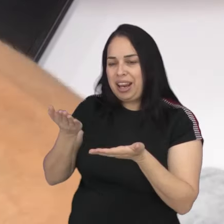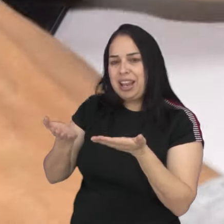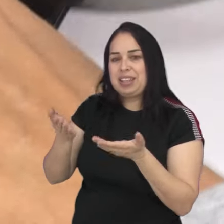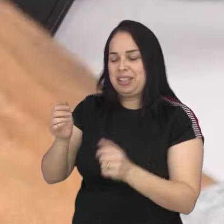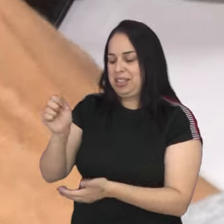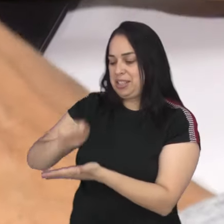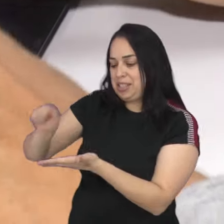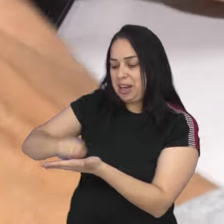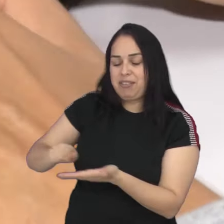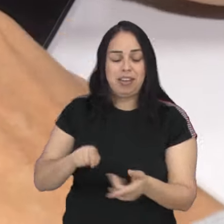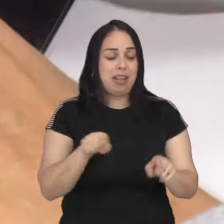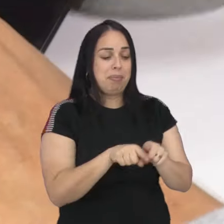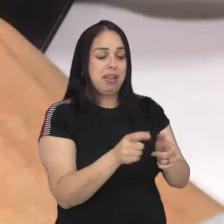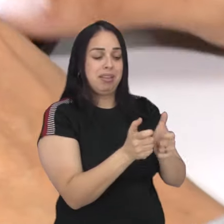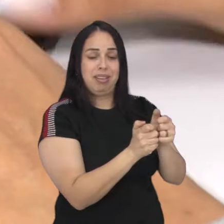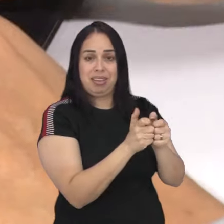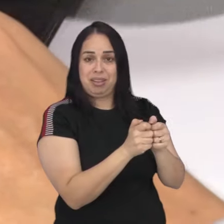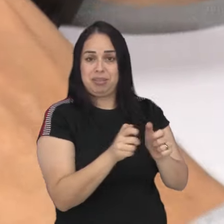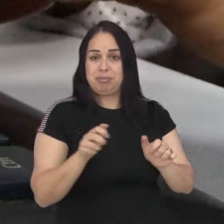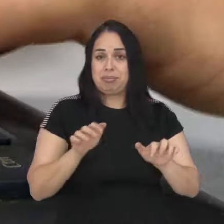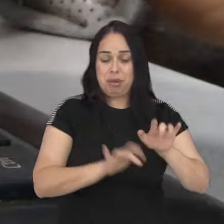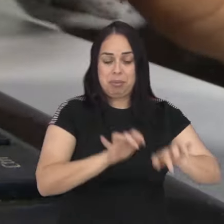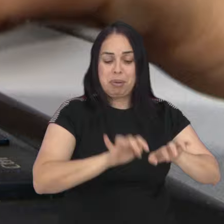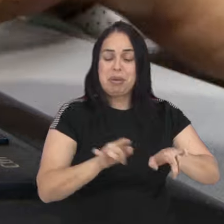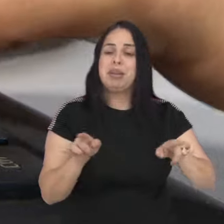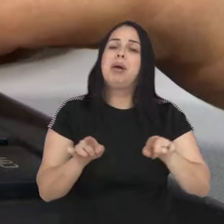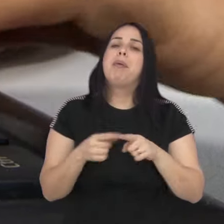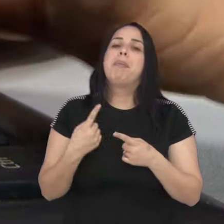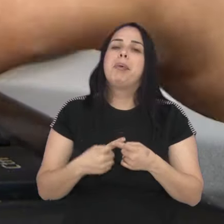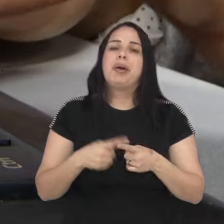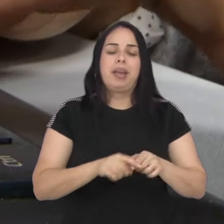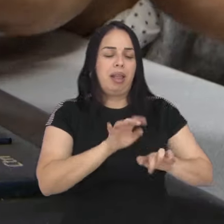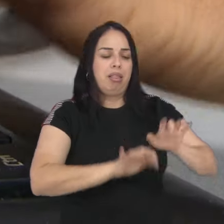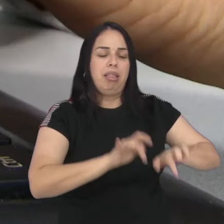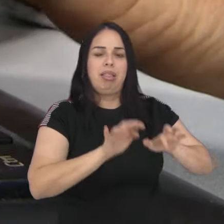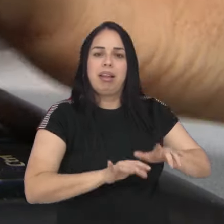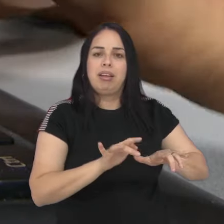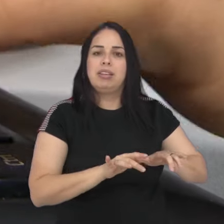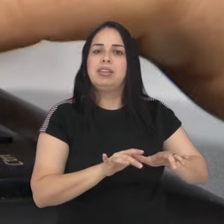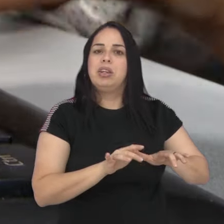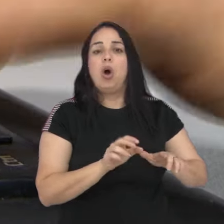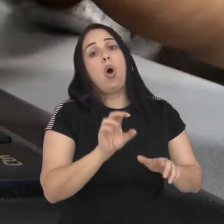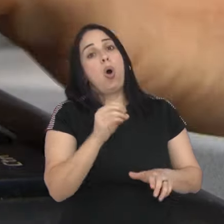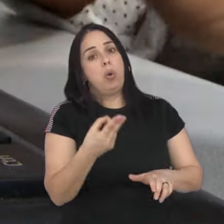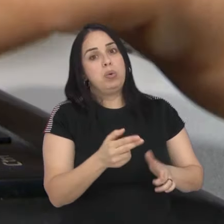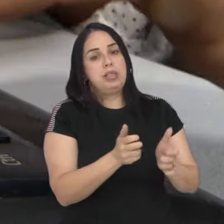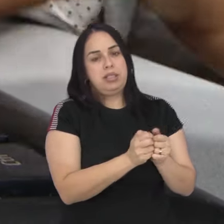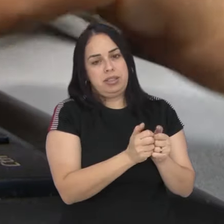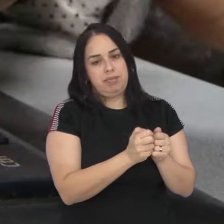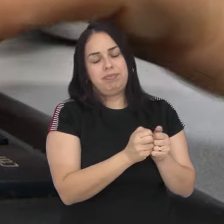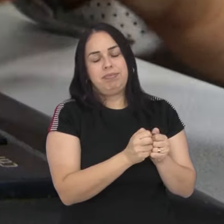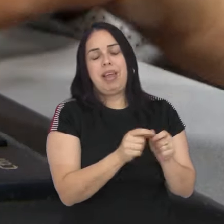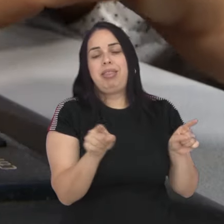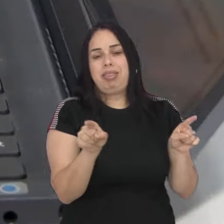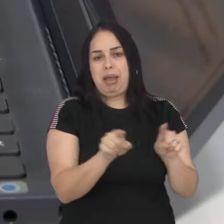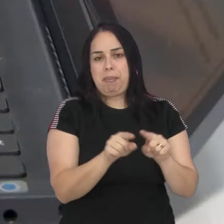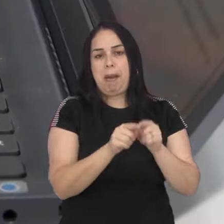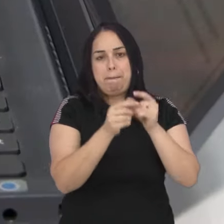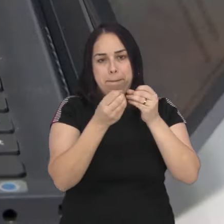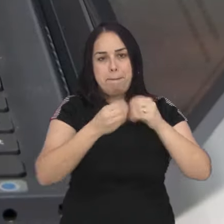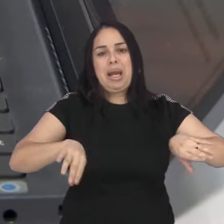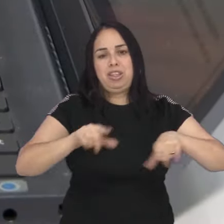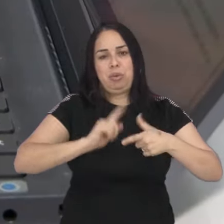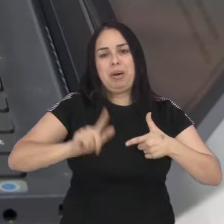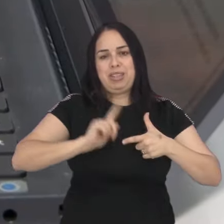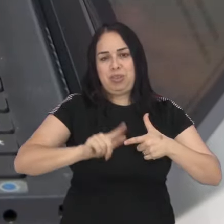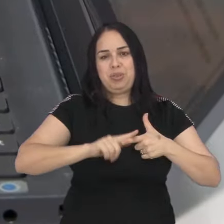equilíbrio entre a escrita à mão e a digitação. Isso porque o uso excessivo de teclados físicos ou digitais também